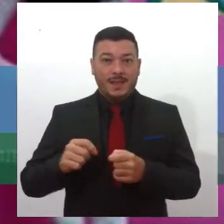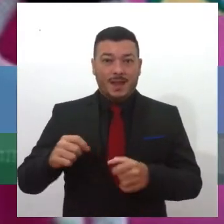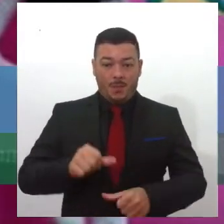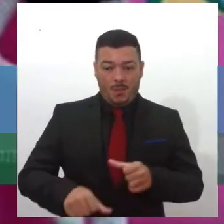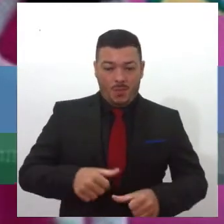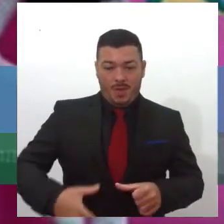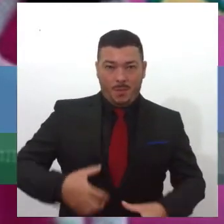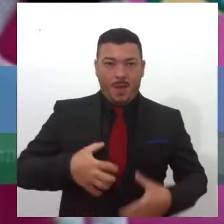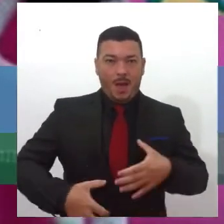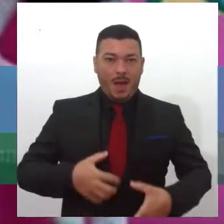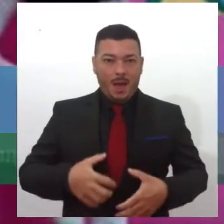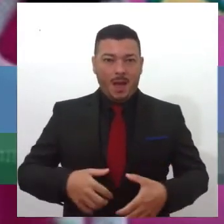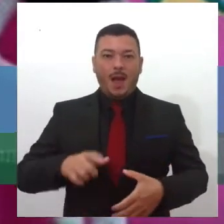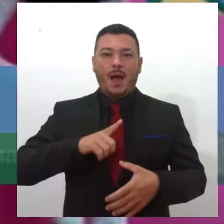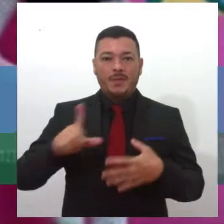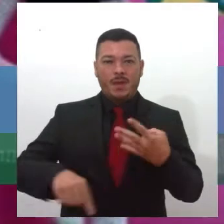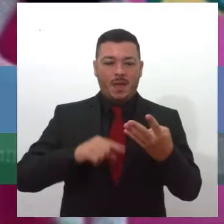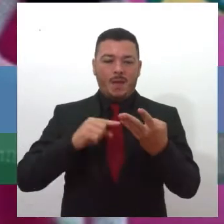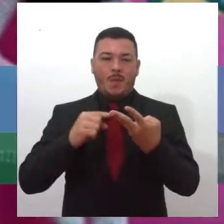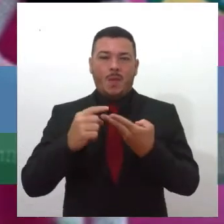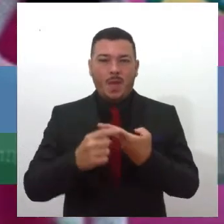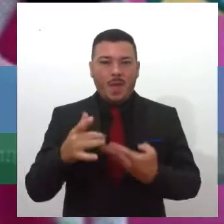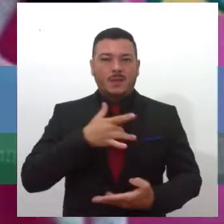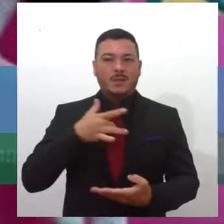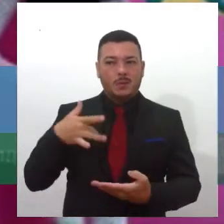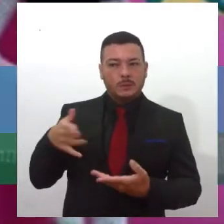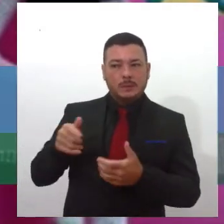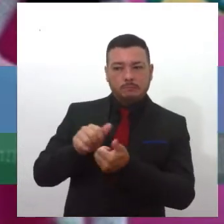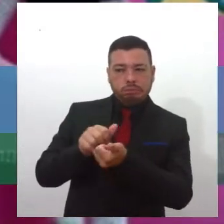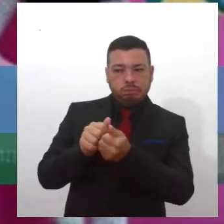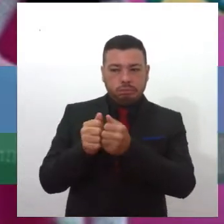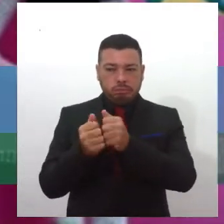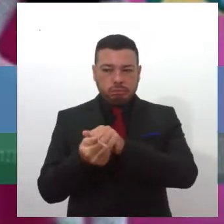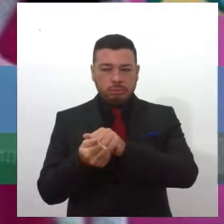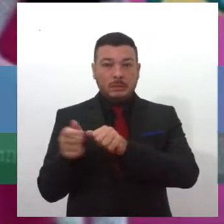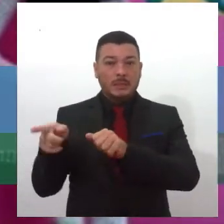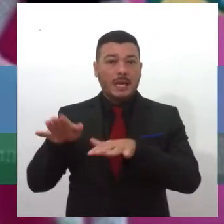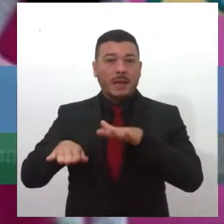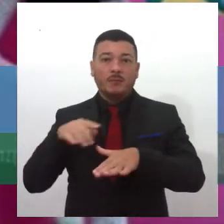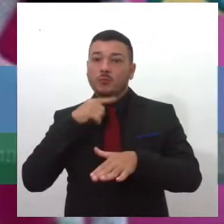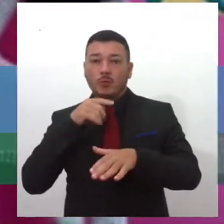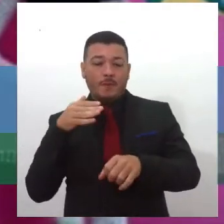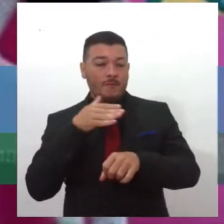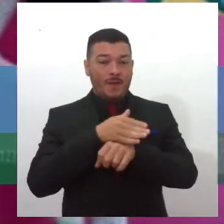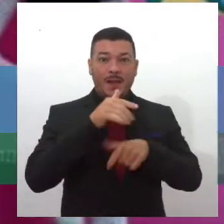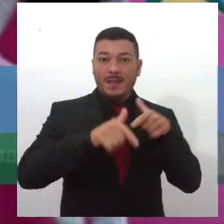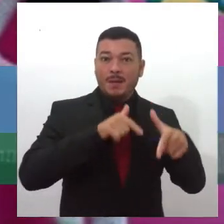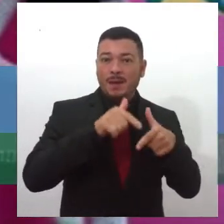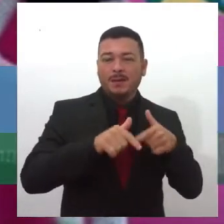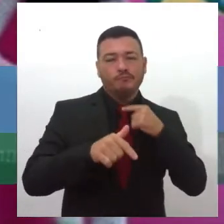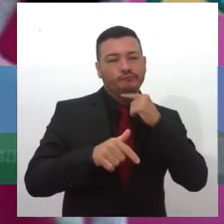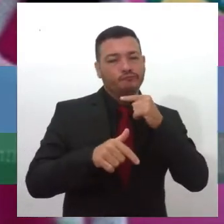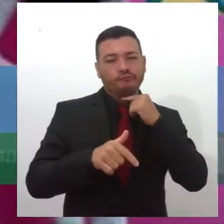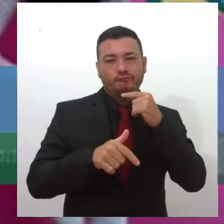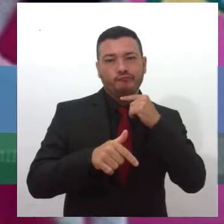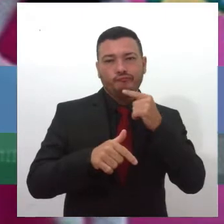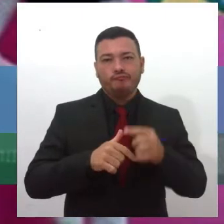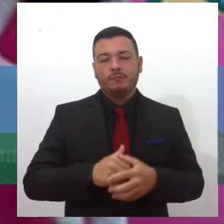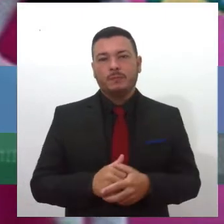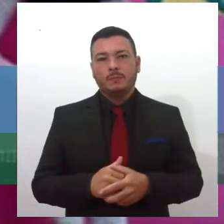e tem todas as questões da saúde dela, ela muitas vezes não consegue ingressar no mercado de trabalho. E aí